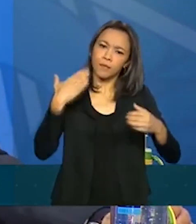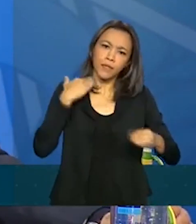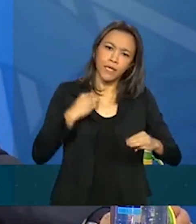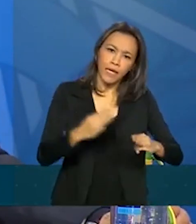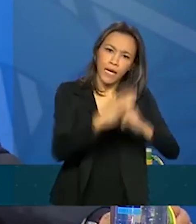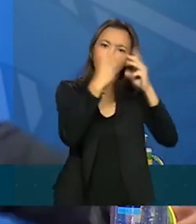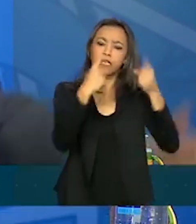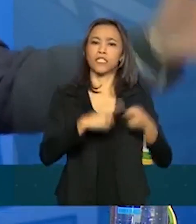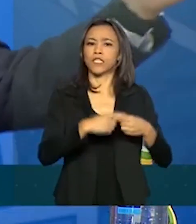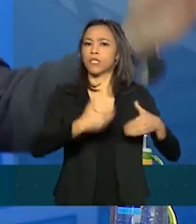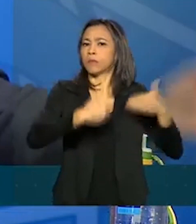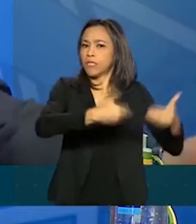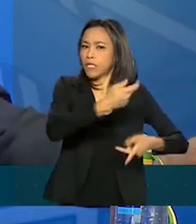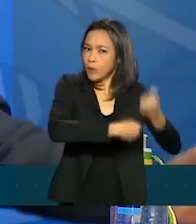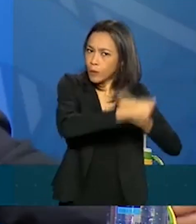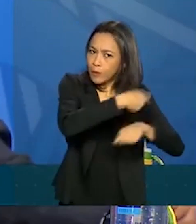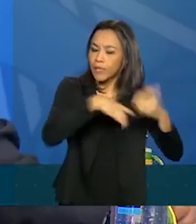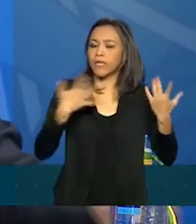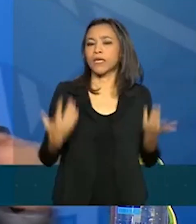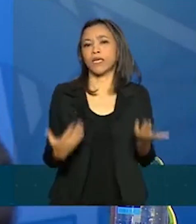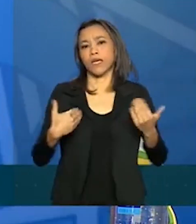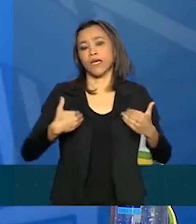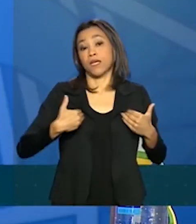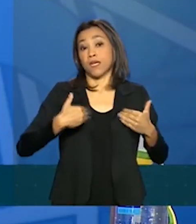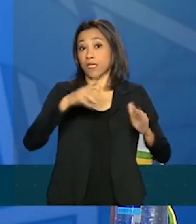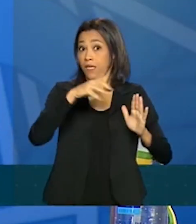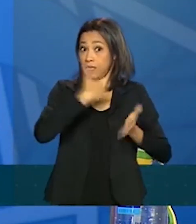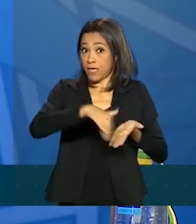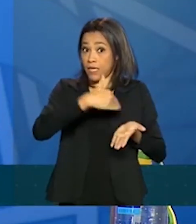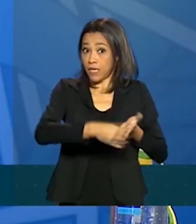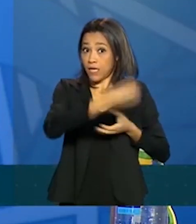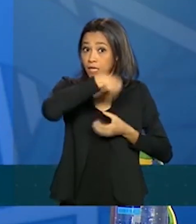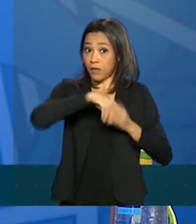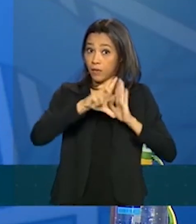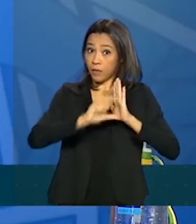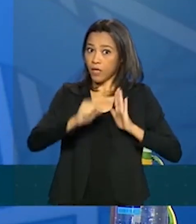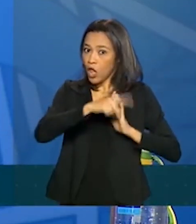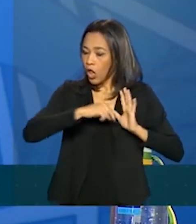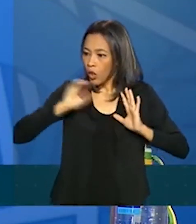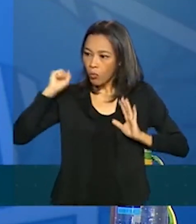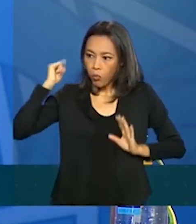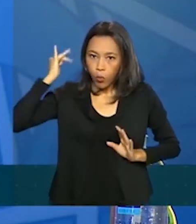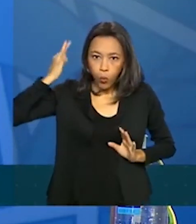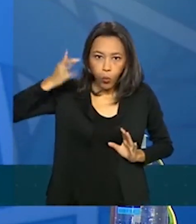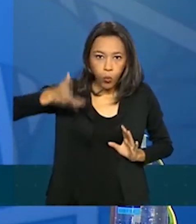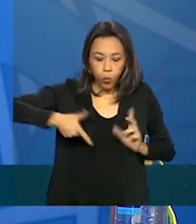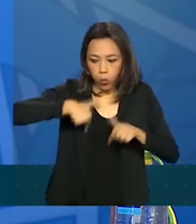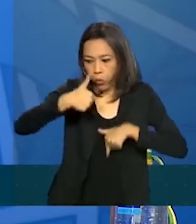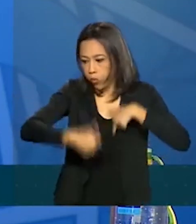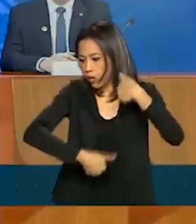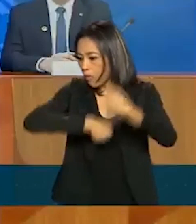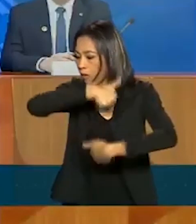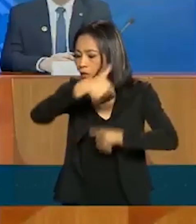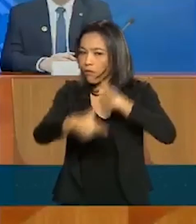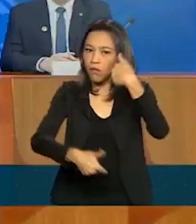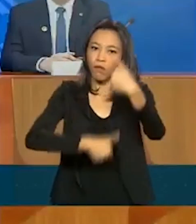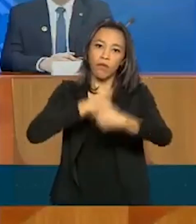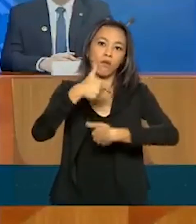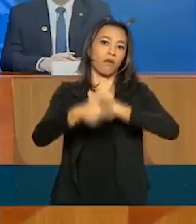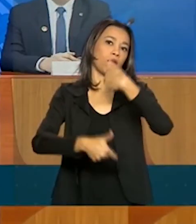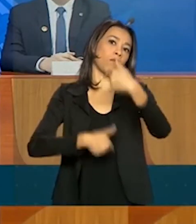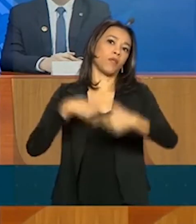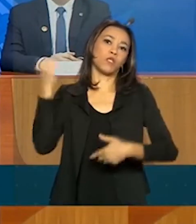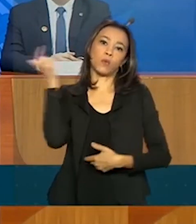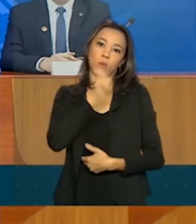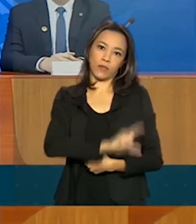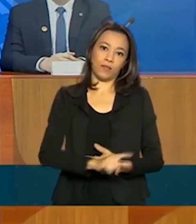do Ministério da Secretaria-Geral da Presidência, que viraram noites aí para que a gente pudesse estar nesse momento com essa